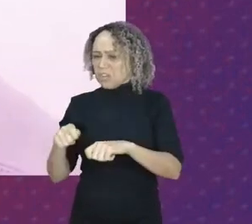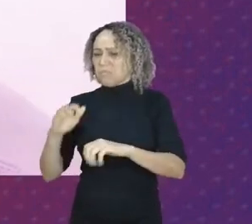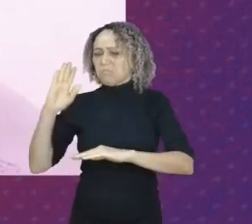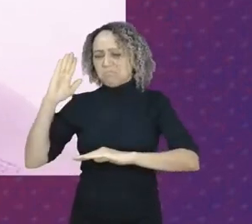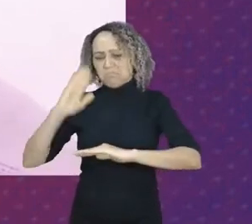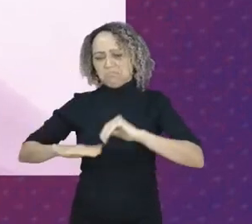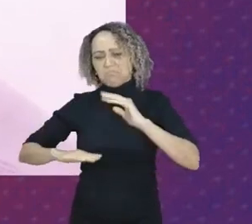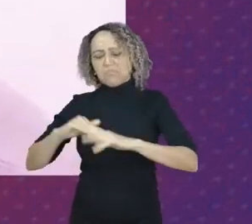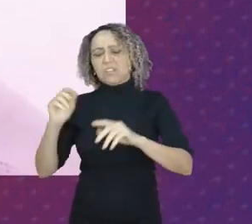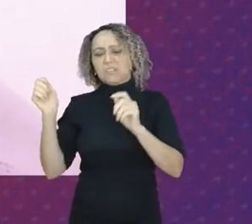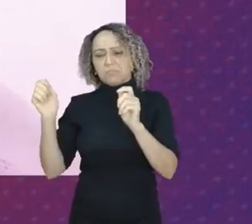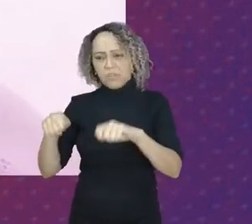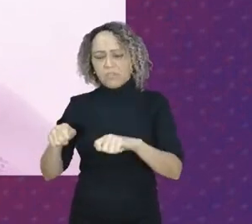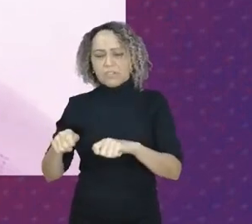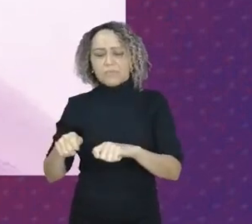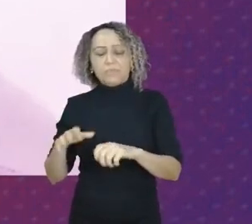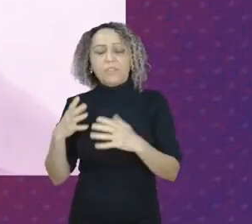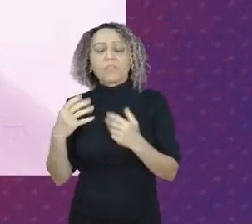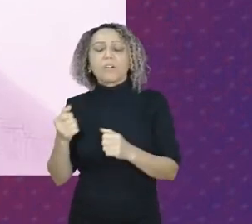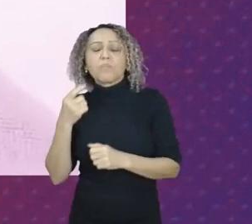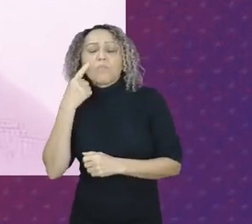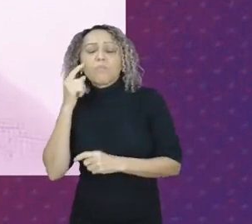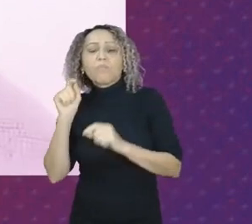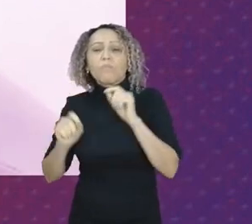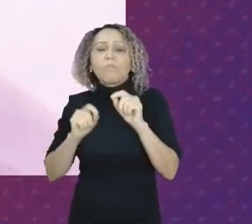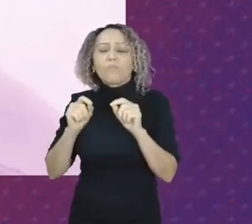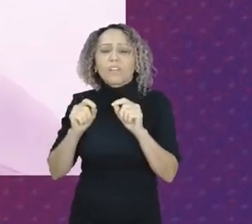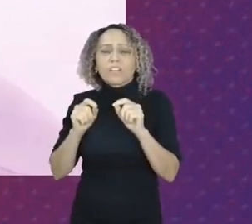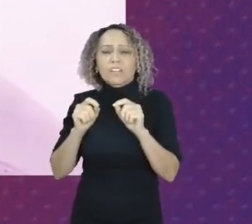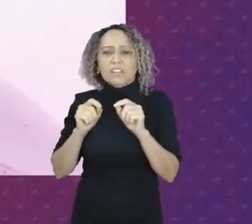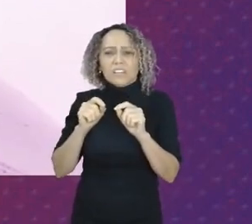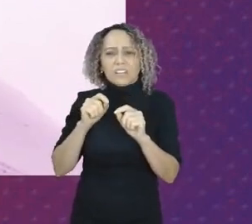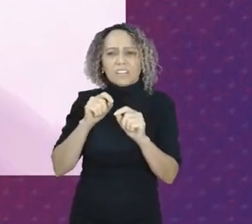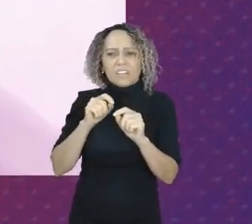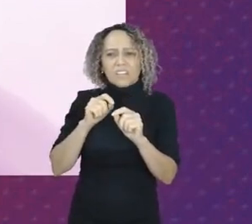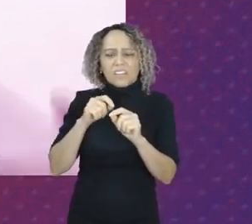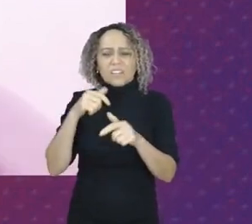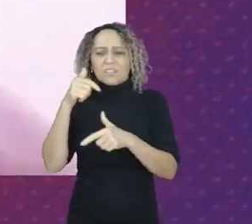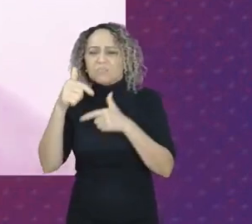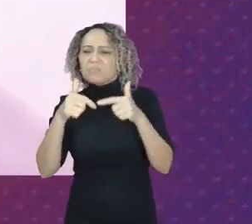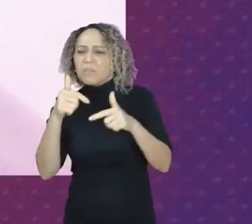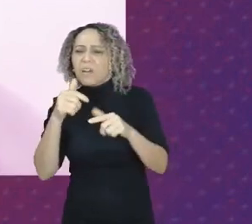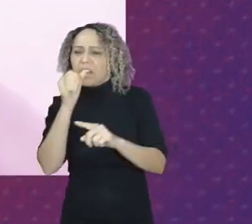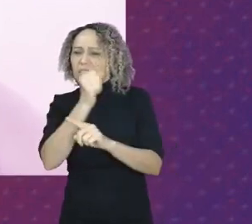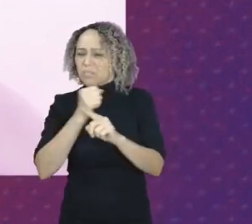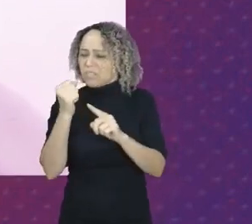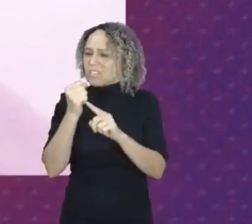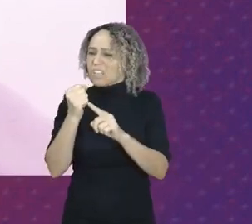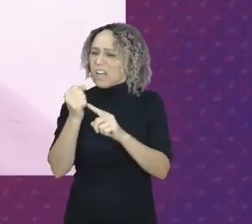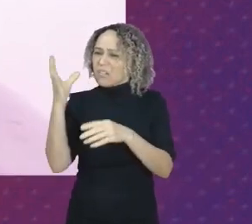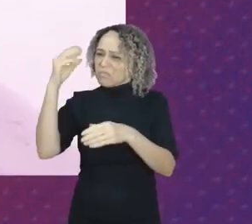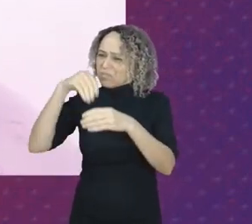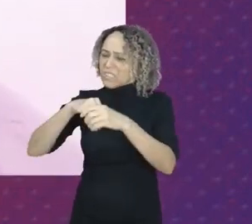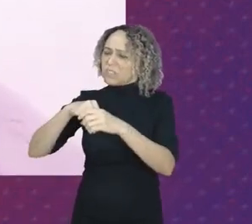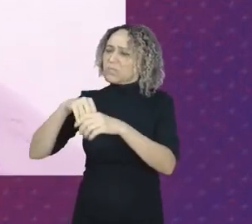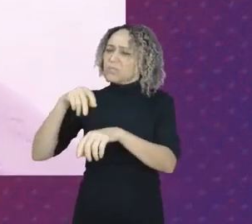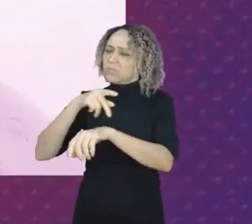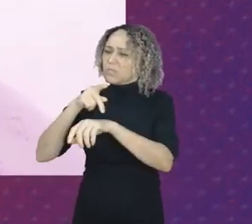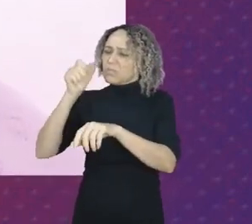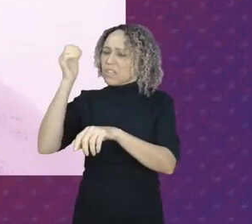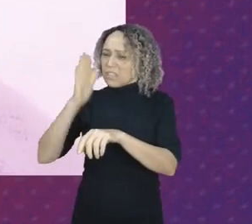para as ações sociais a nível de país, vamos fazer um levantamento e eu faço essa provocação a você,